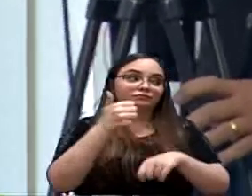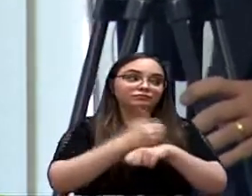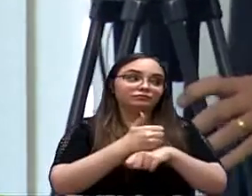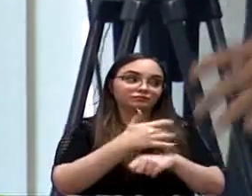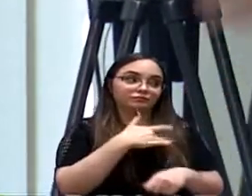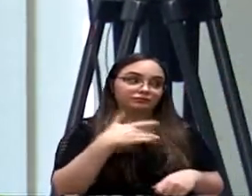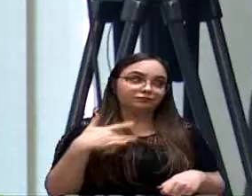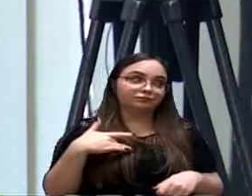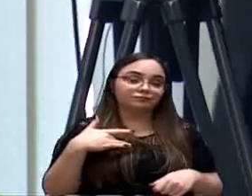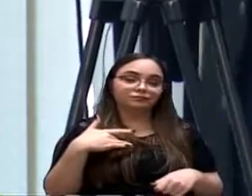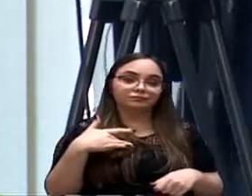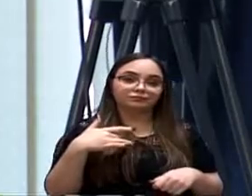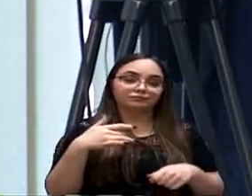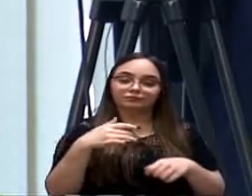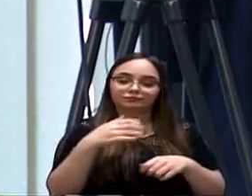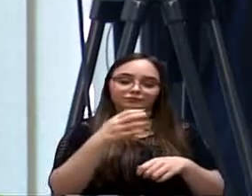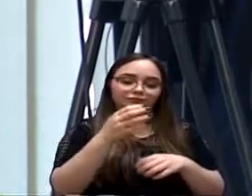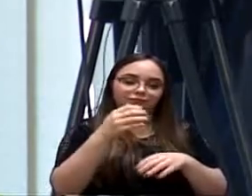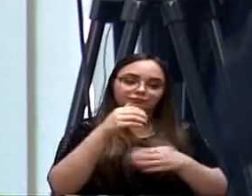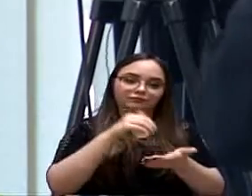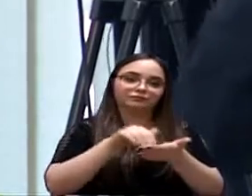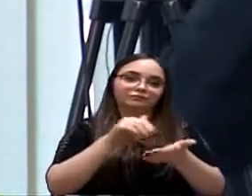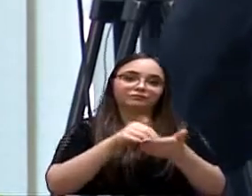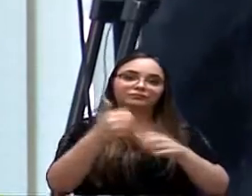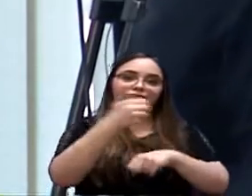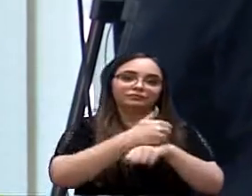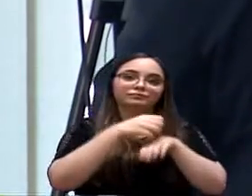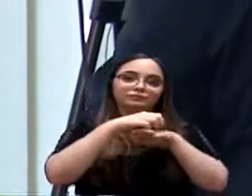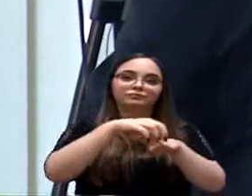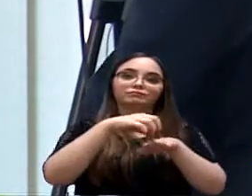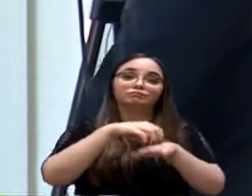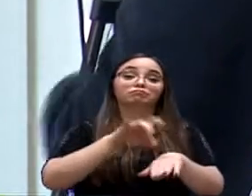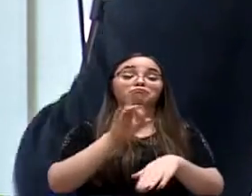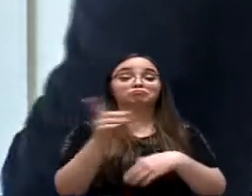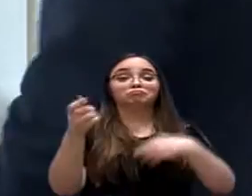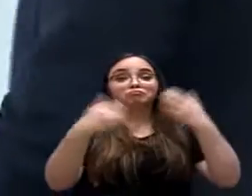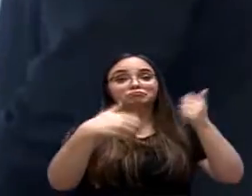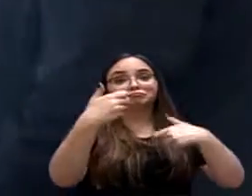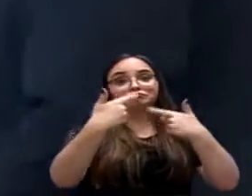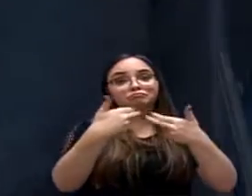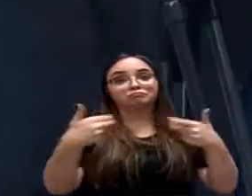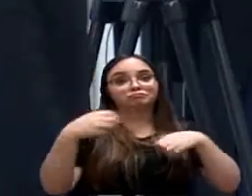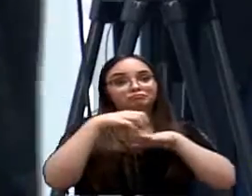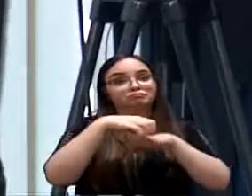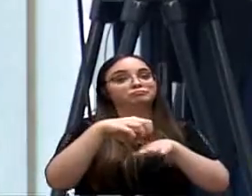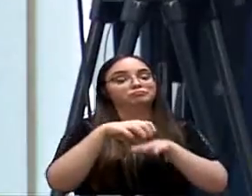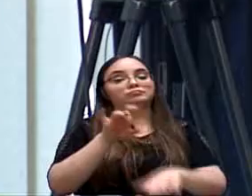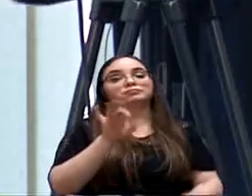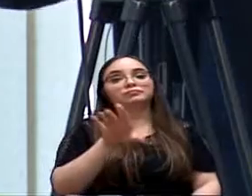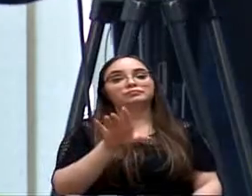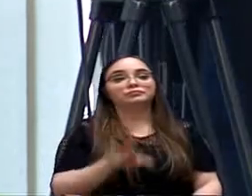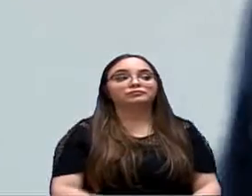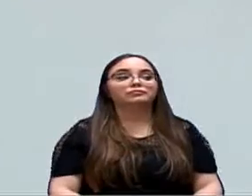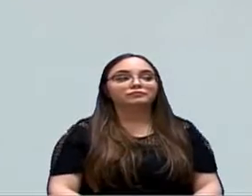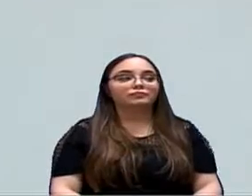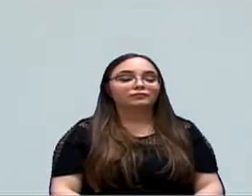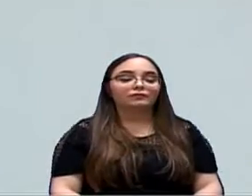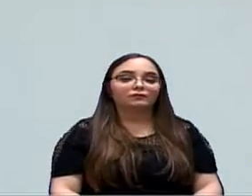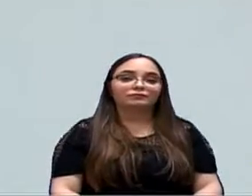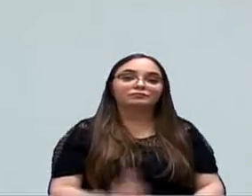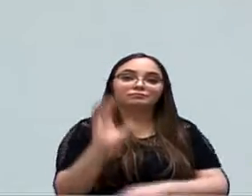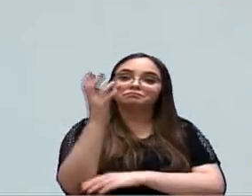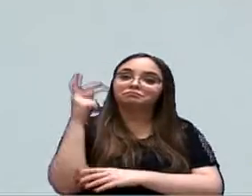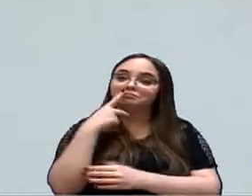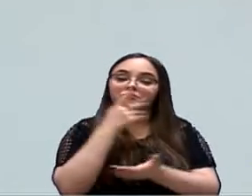Mobilidade, o senhor Pasquini, que colocou opiniões sobre mobilidade. É. Da saúde não falou nada, ou do meio